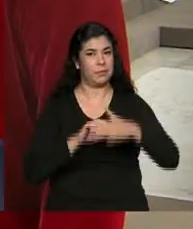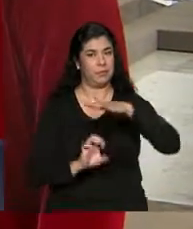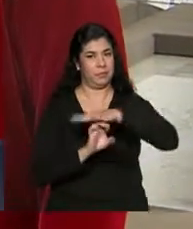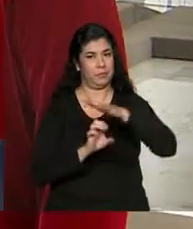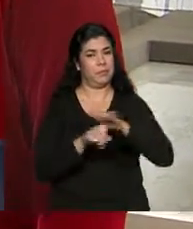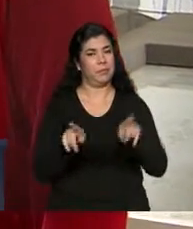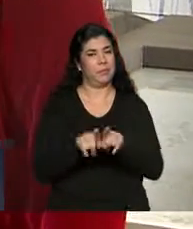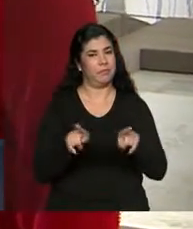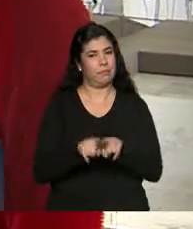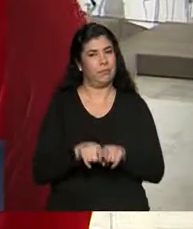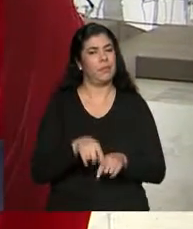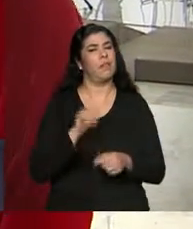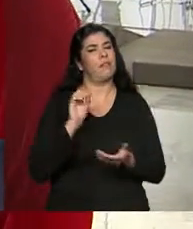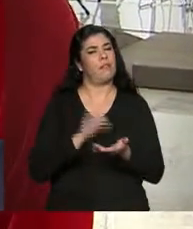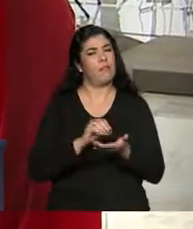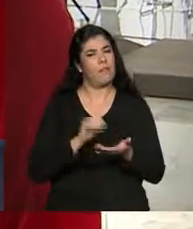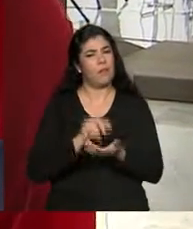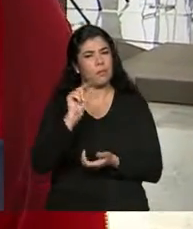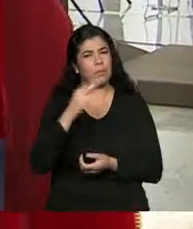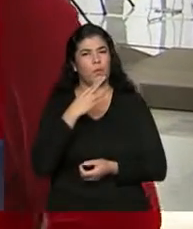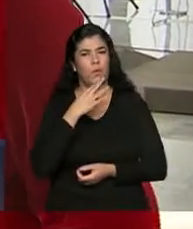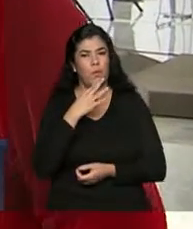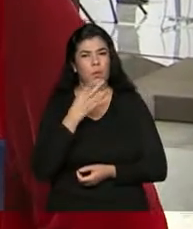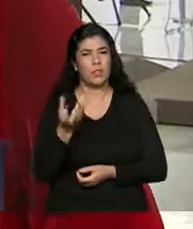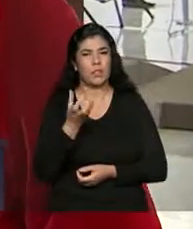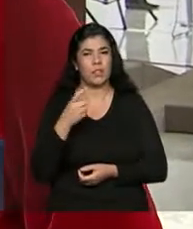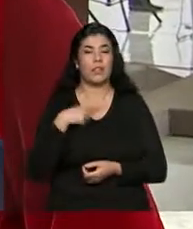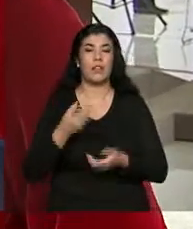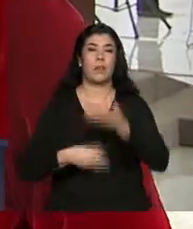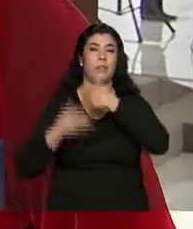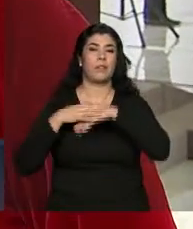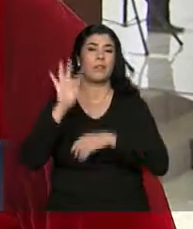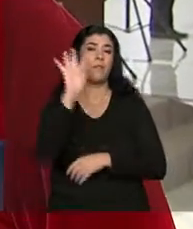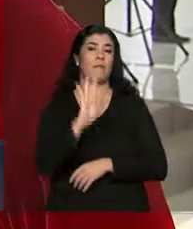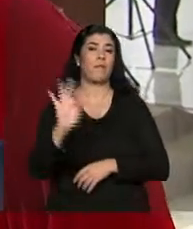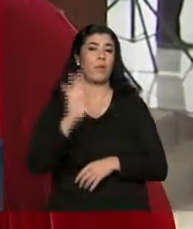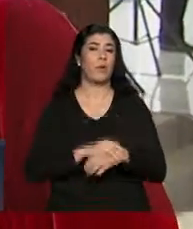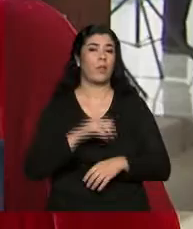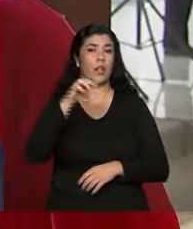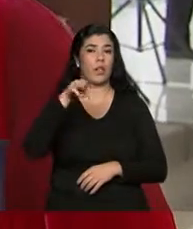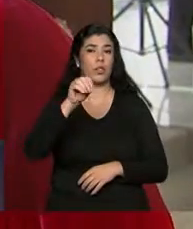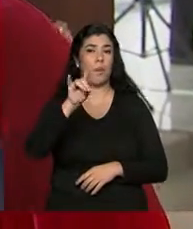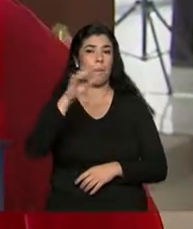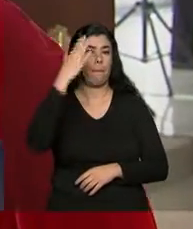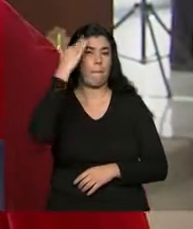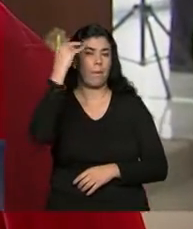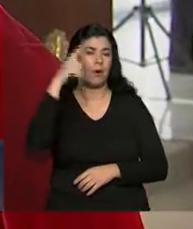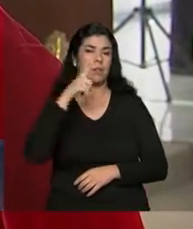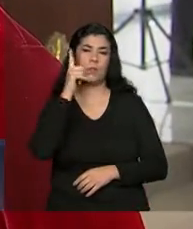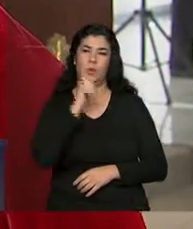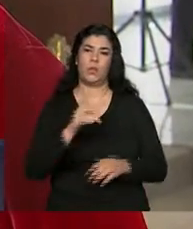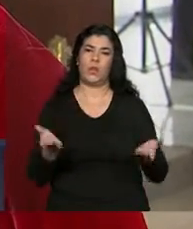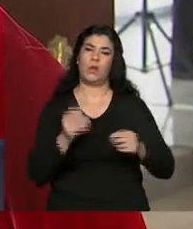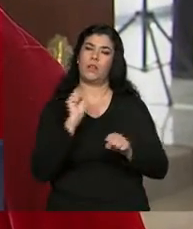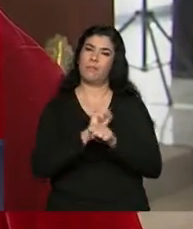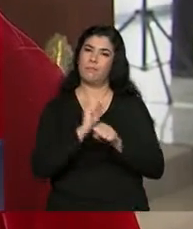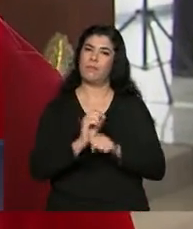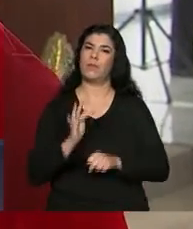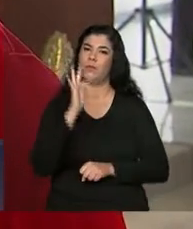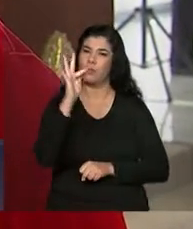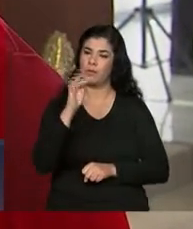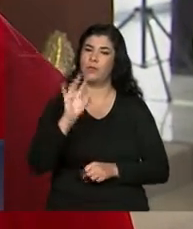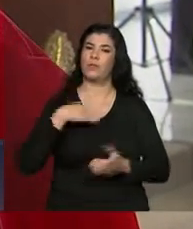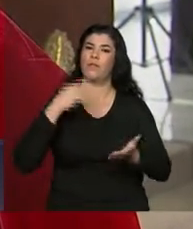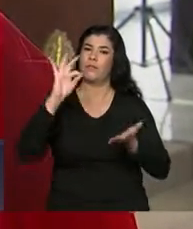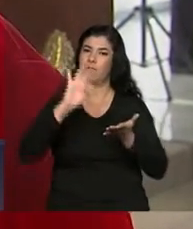mas eu sei que ainda me falta conhecimento, que eu sempre queria ter feito a faculdade de moda e nunca consegui alcançar. E eu espero que esse ano eu consiga, que